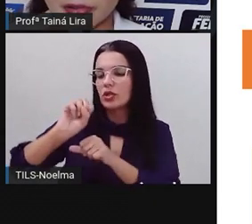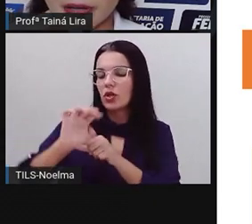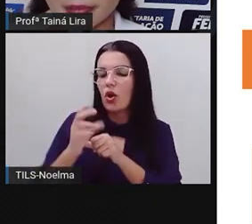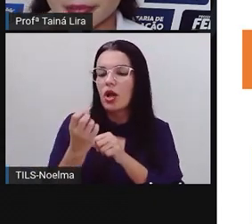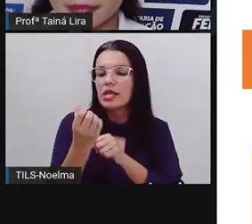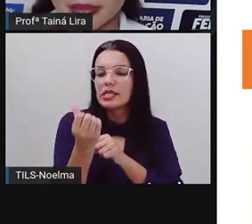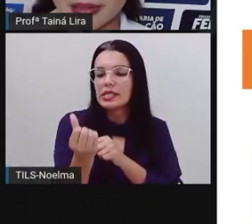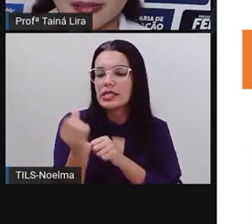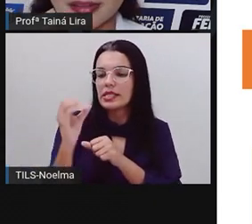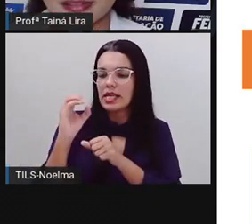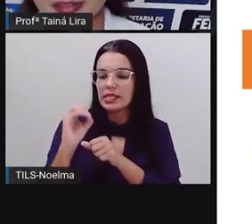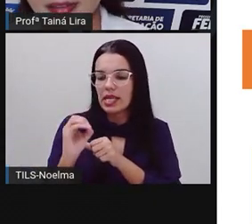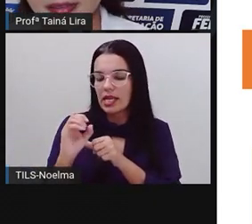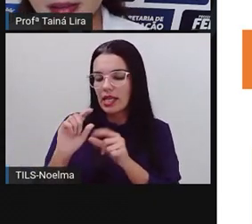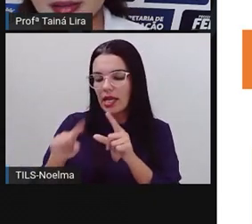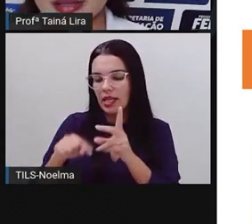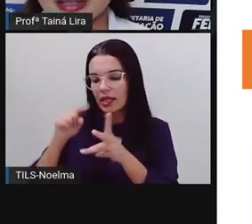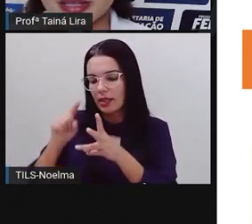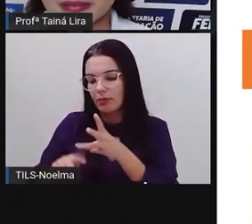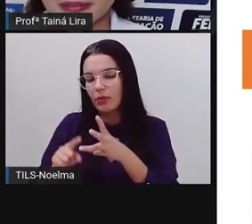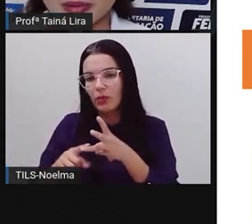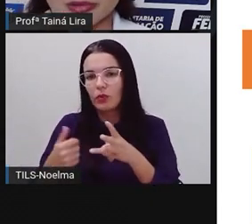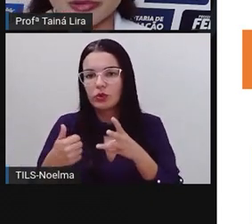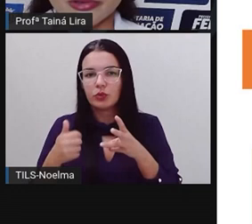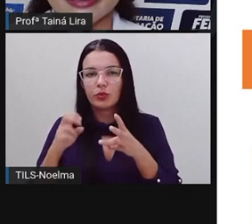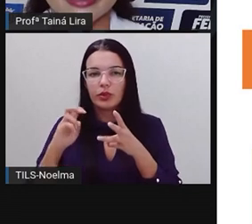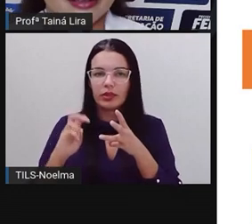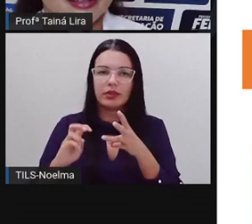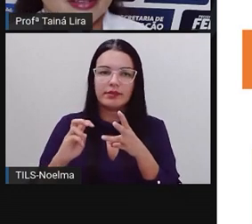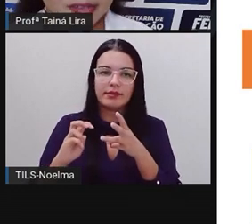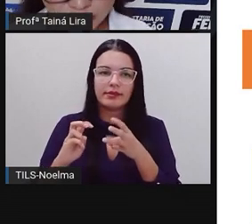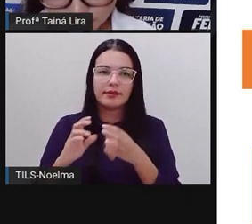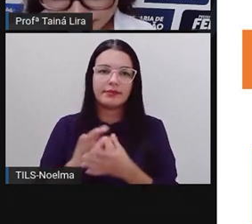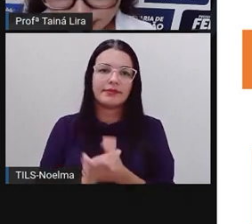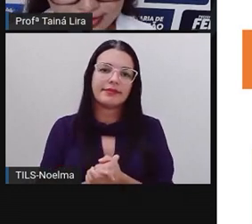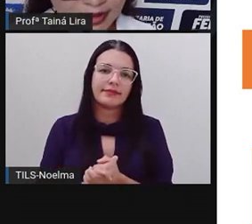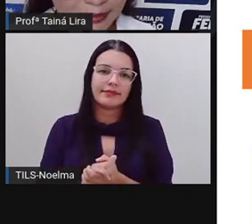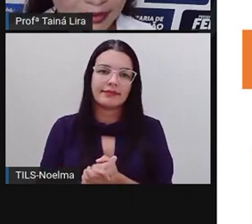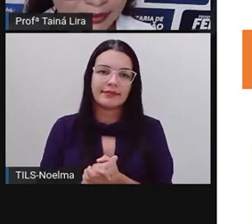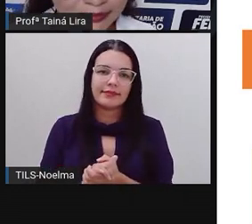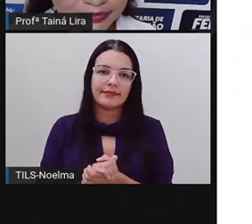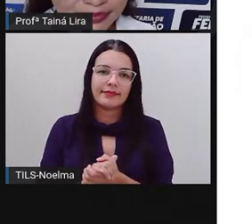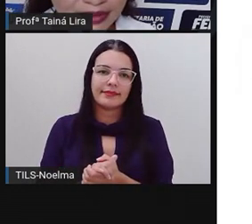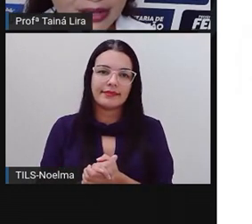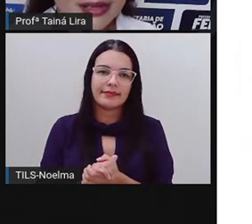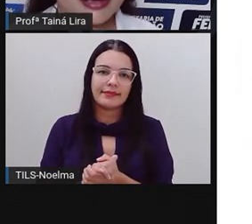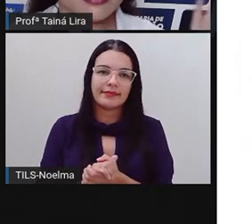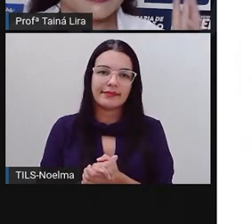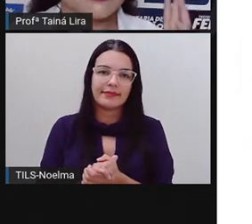colocava camomila, 60, e boldo, 15 centímetros, tá bom?